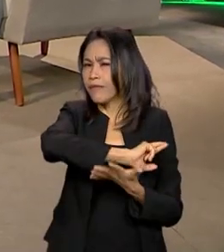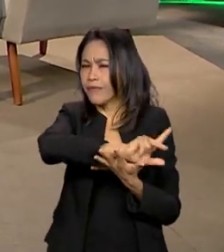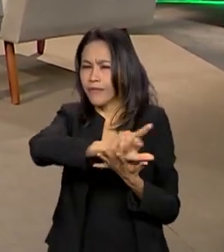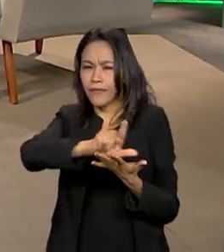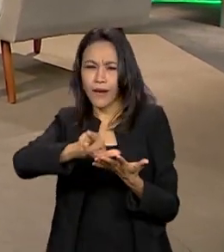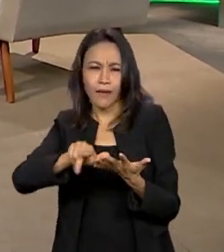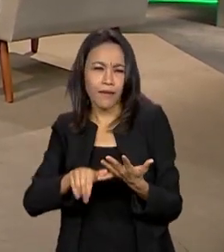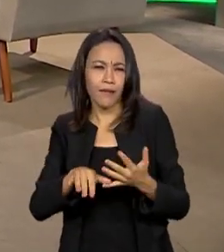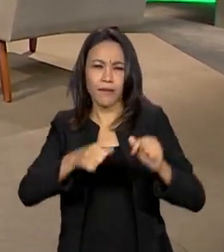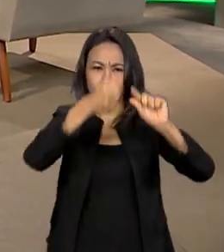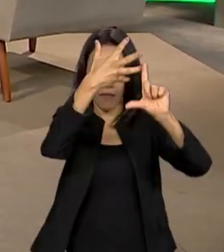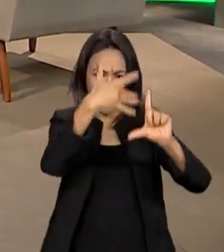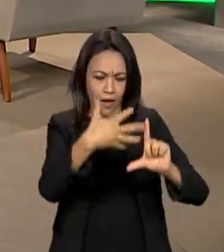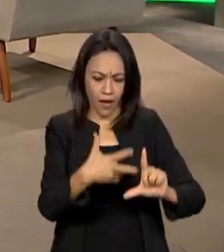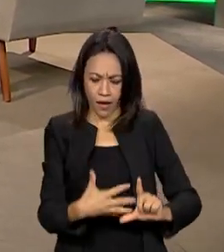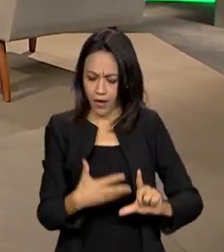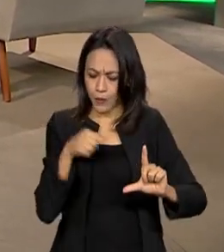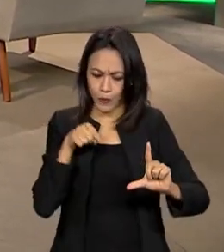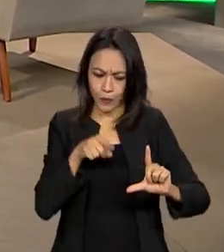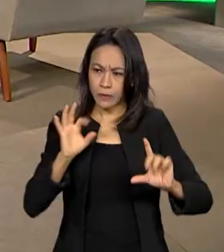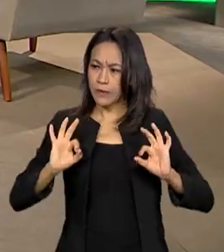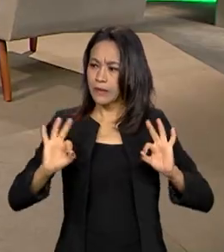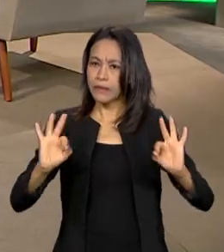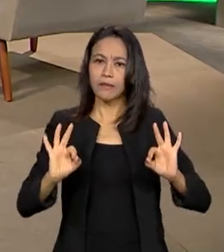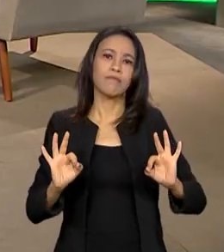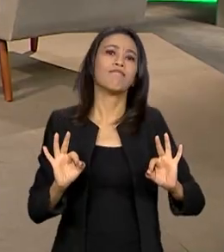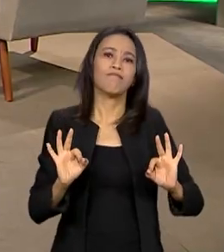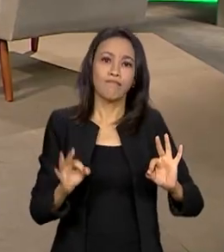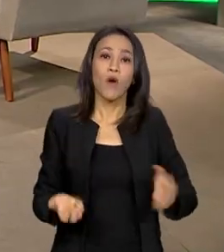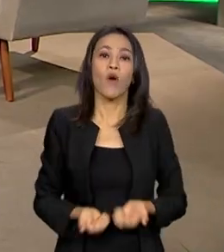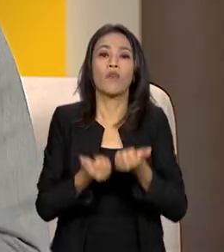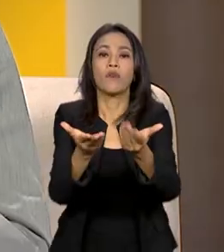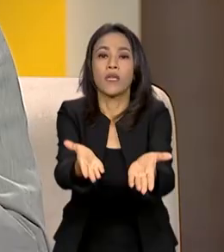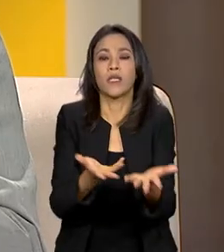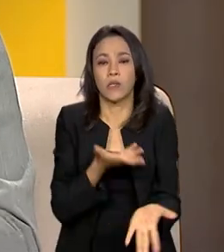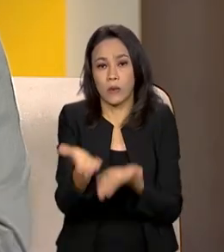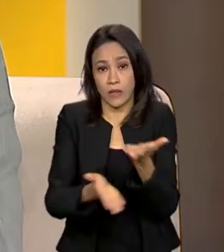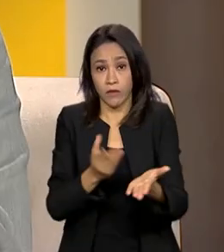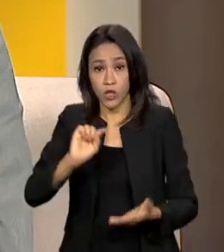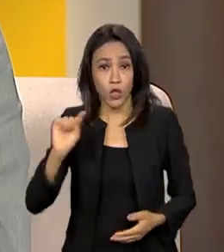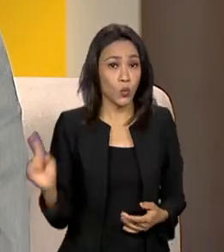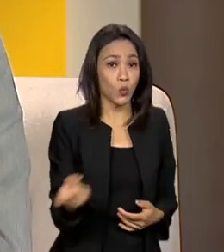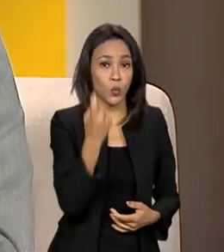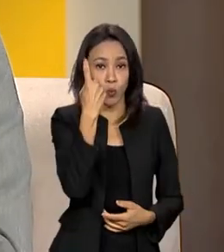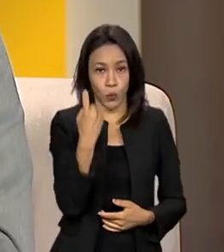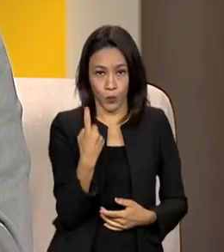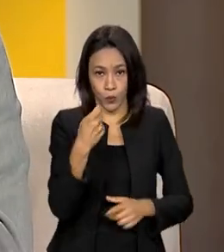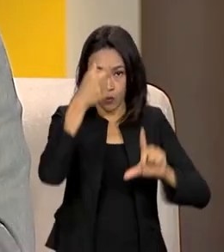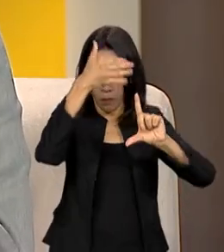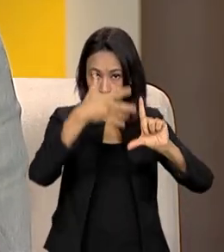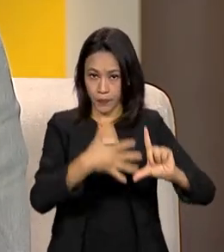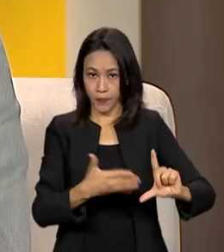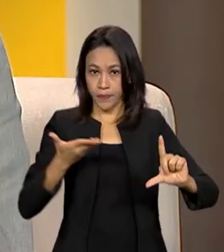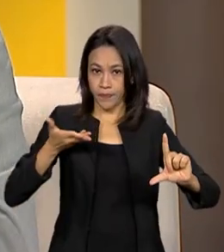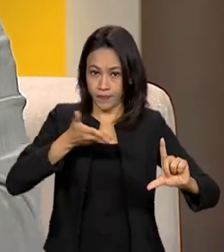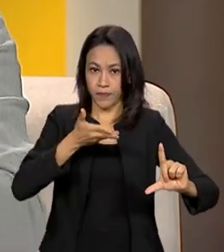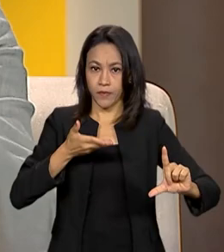para a gente consolidar a oferta de serviços públicos num único local. Então, veja que